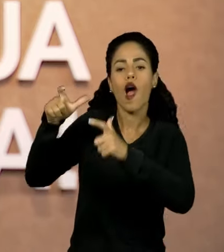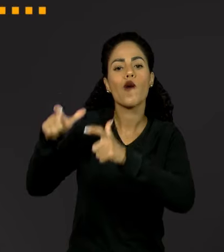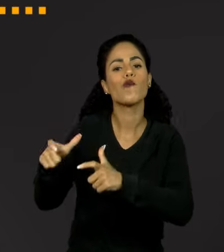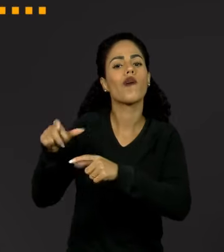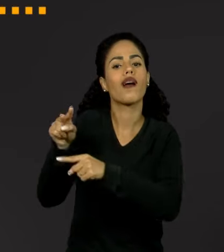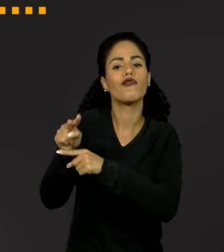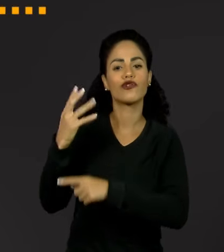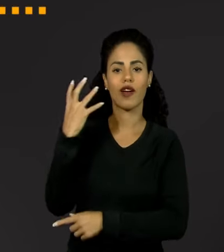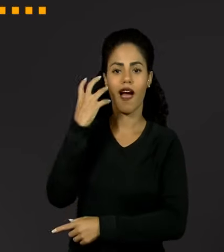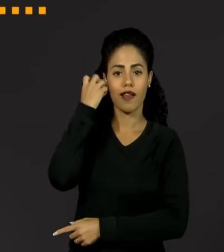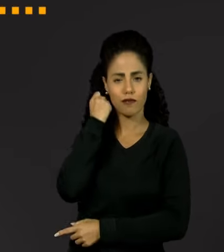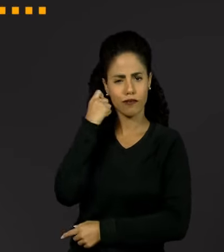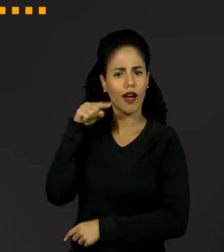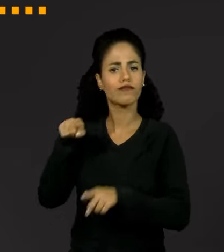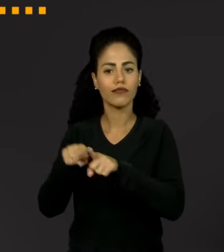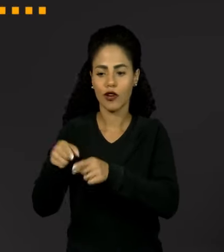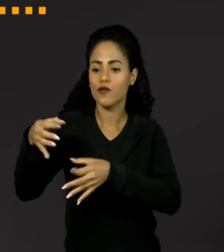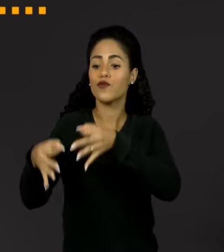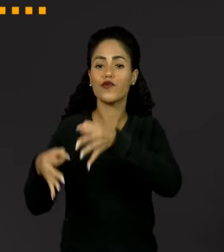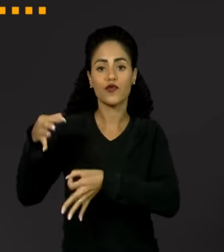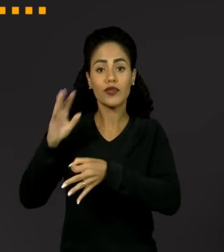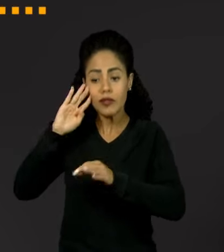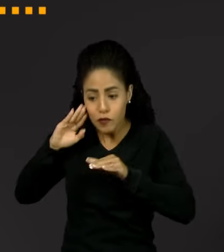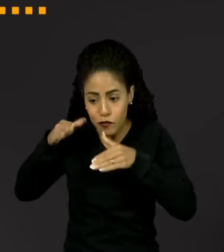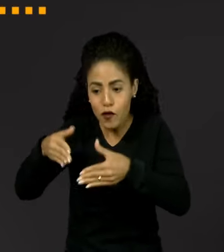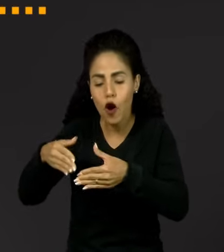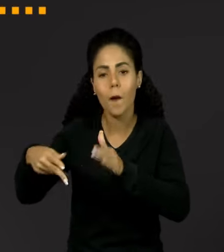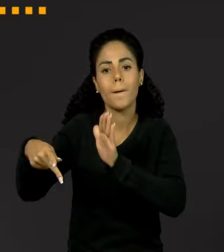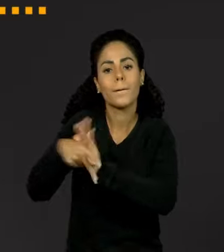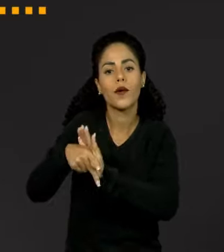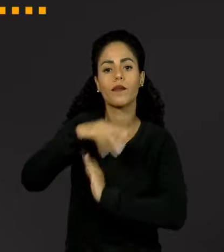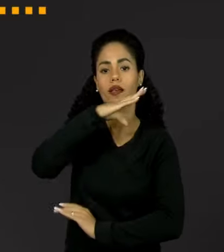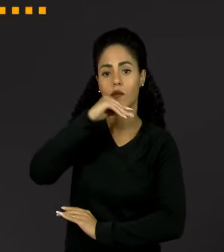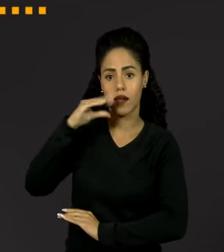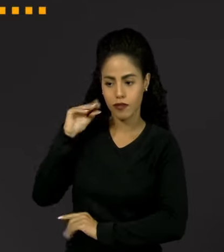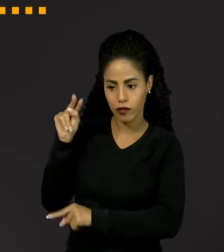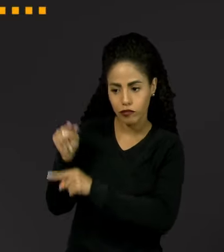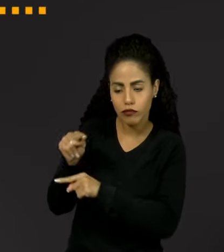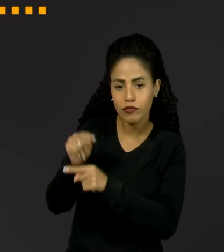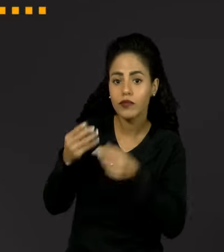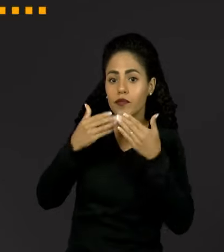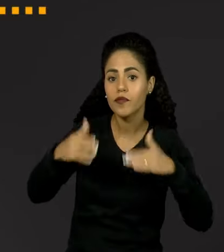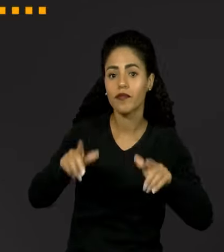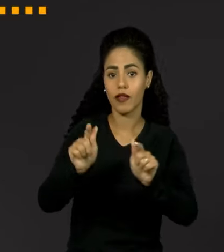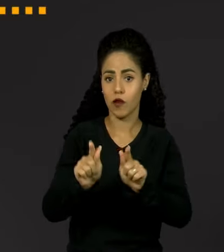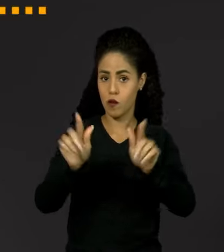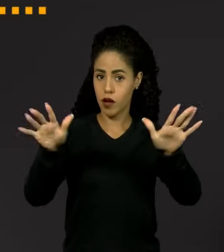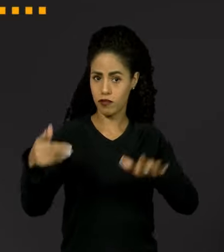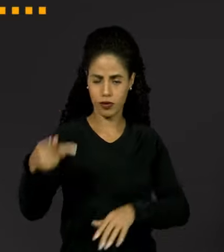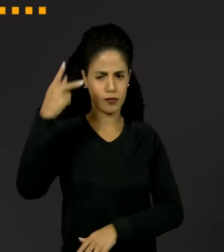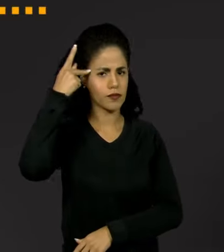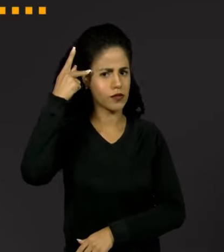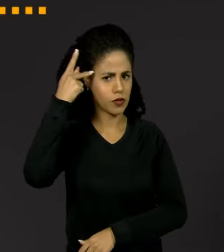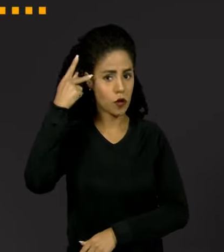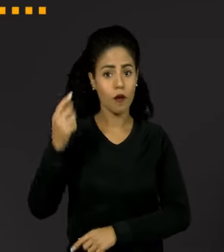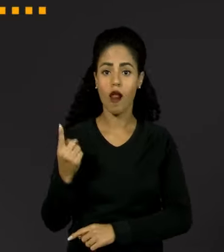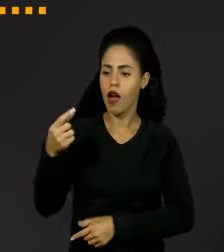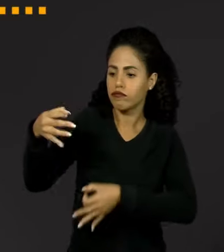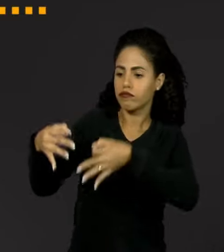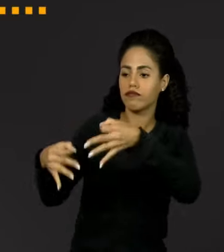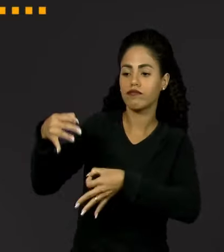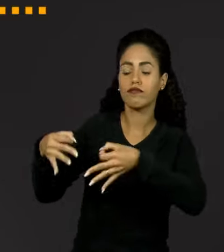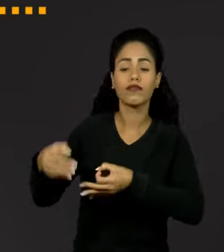Estado. Juiz titular da Vara de Infância e Juventude Protetiva de Guarulhos, em São Paulo, um dos